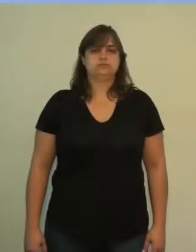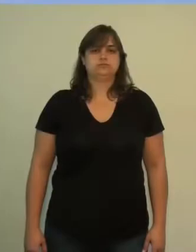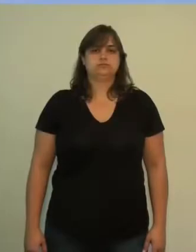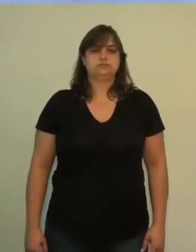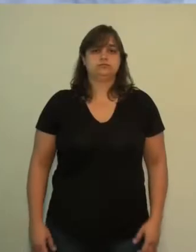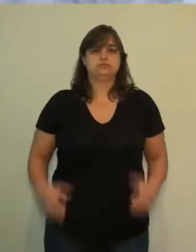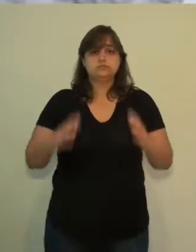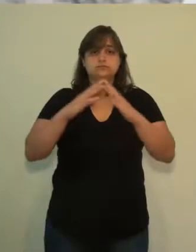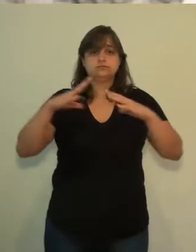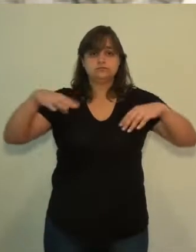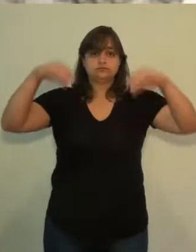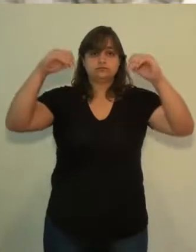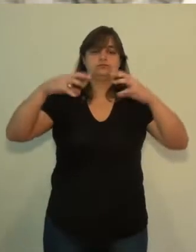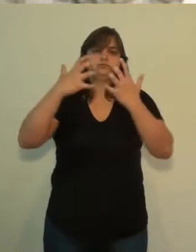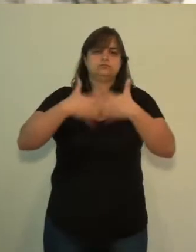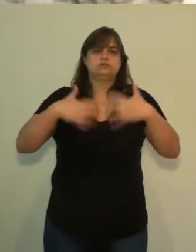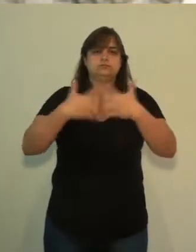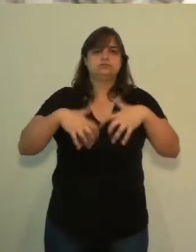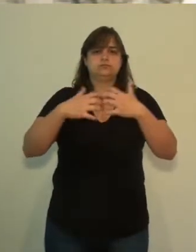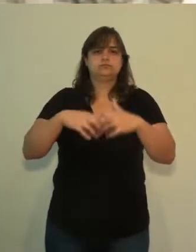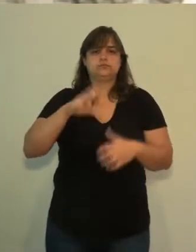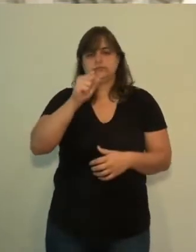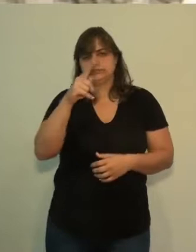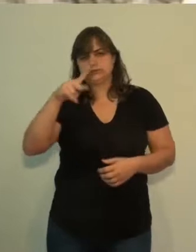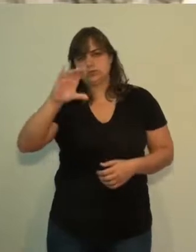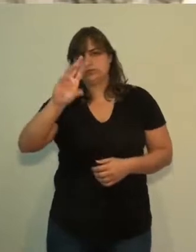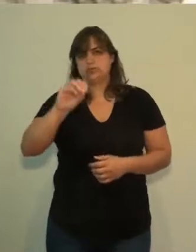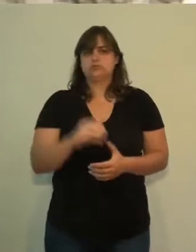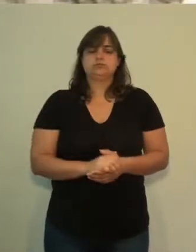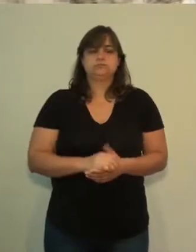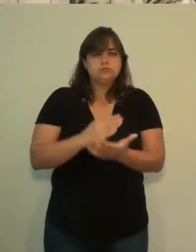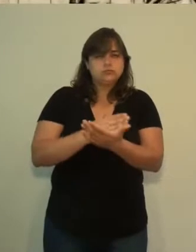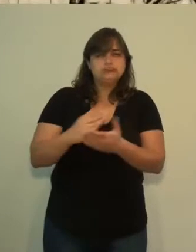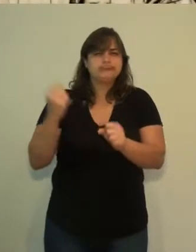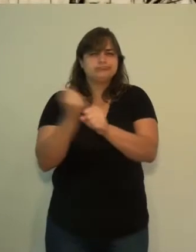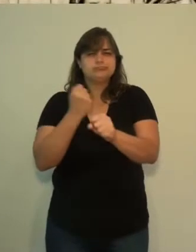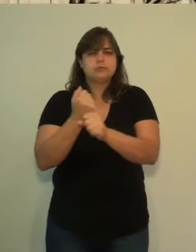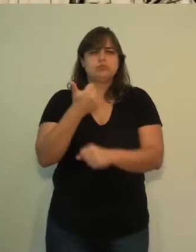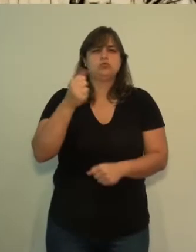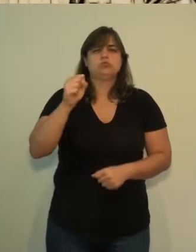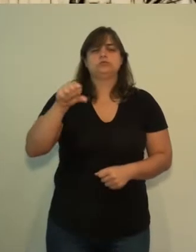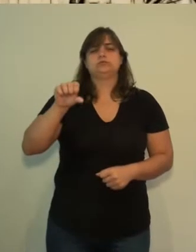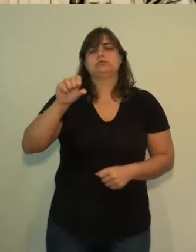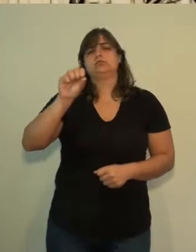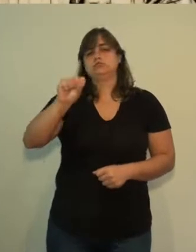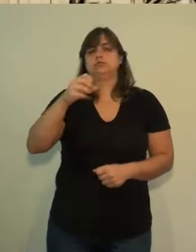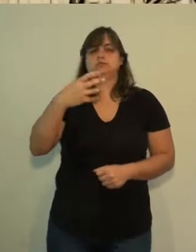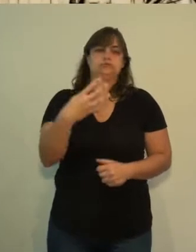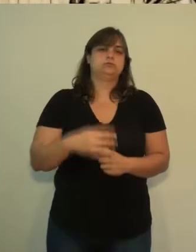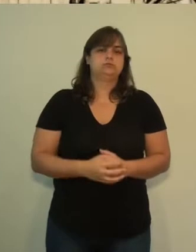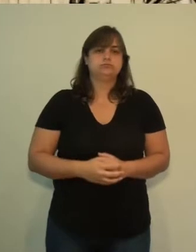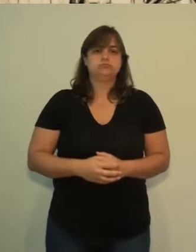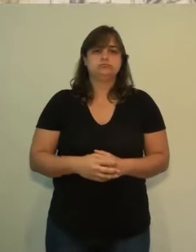A Catedral de Petrópolis São Pedro de Alcântara começou a ser construída em 1884